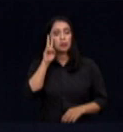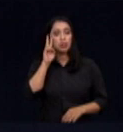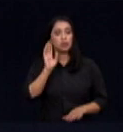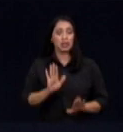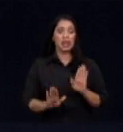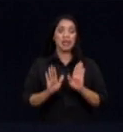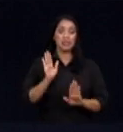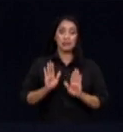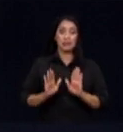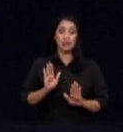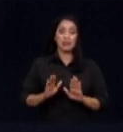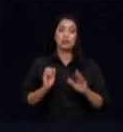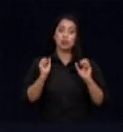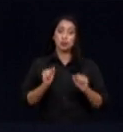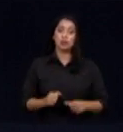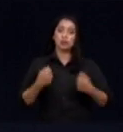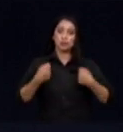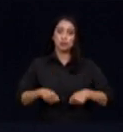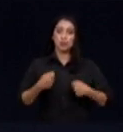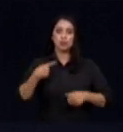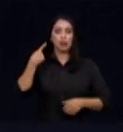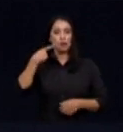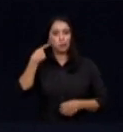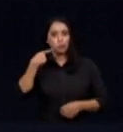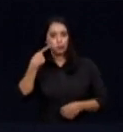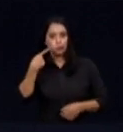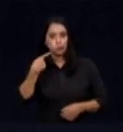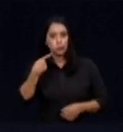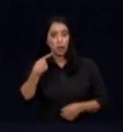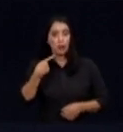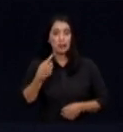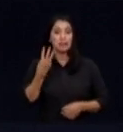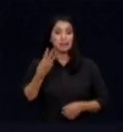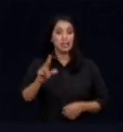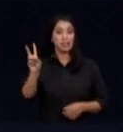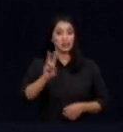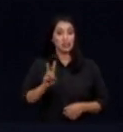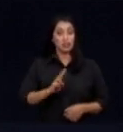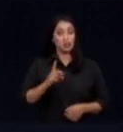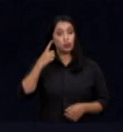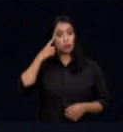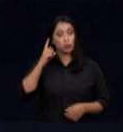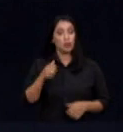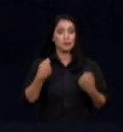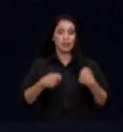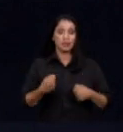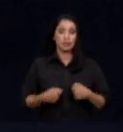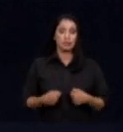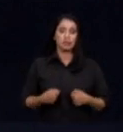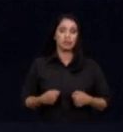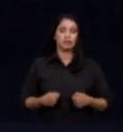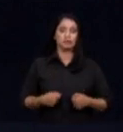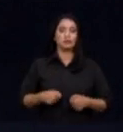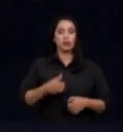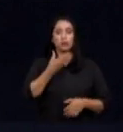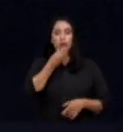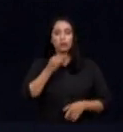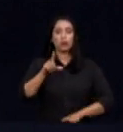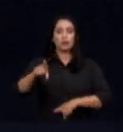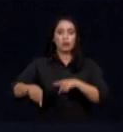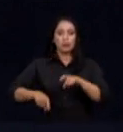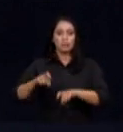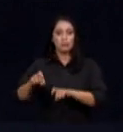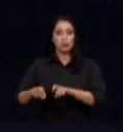que, às vezes, a gente pode precisar de um advogado, mas, pelo menos três vezes por dia, nós precisamos do produtor rural. Então, o é importante é a gente